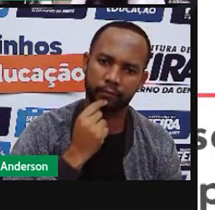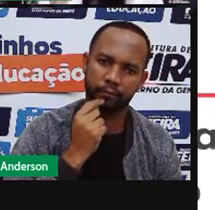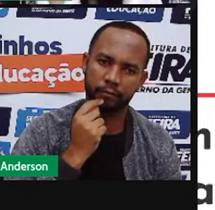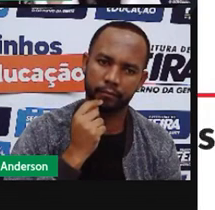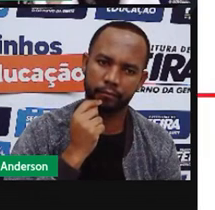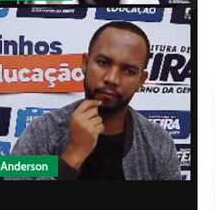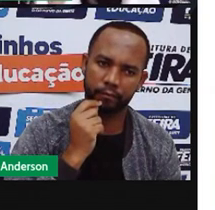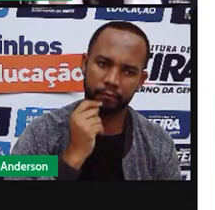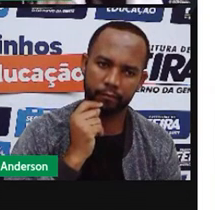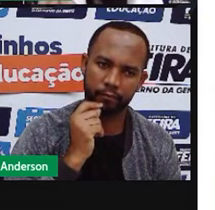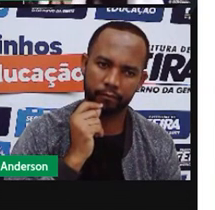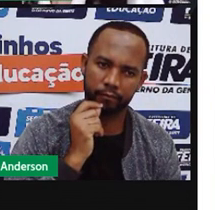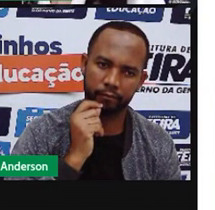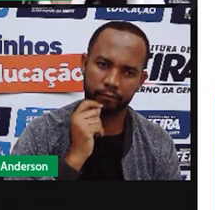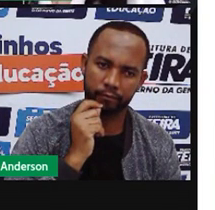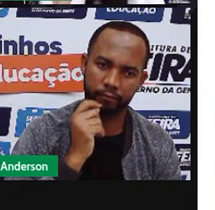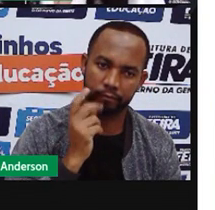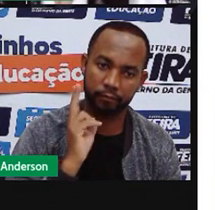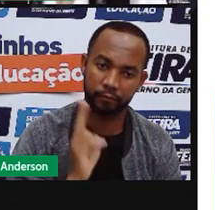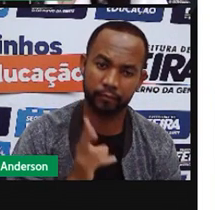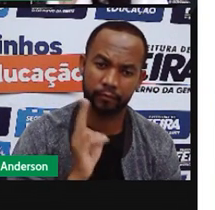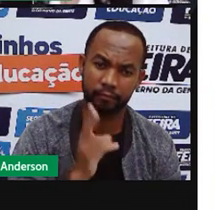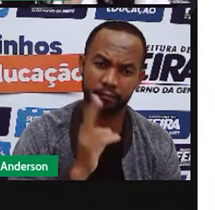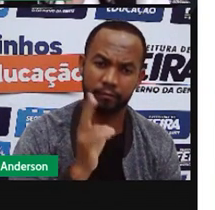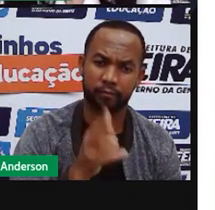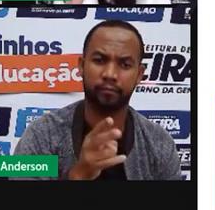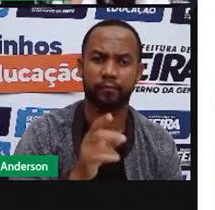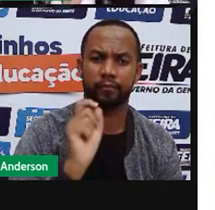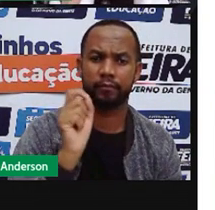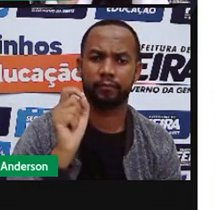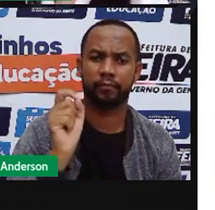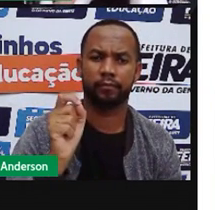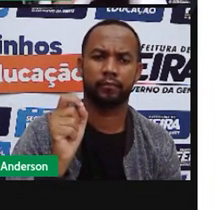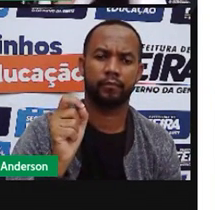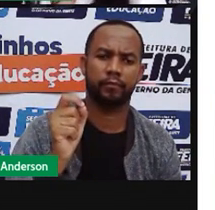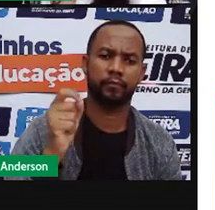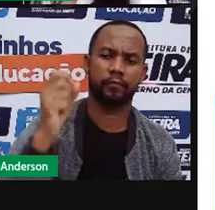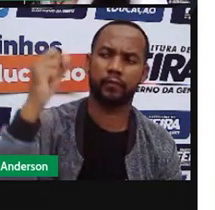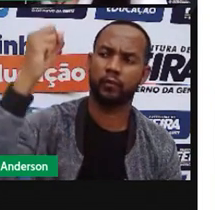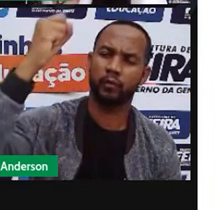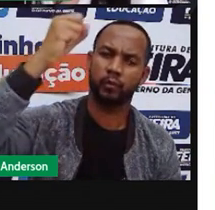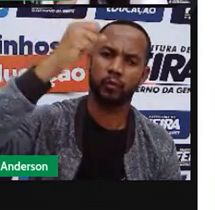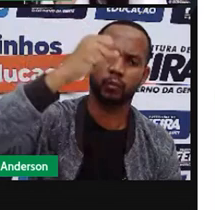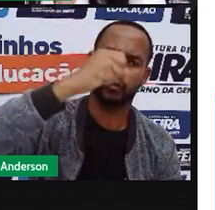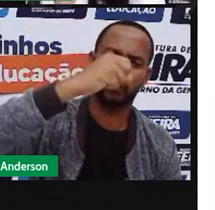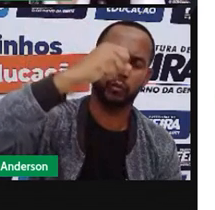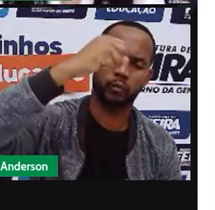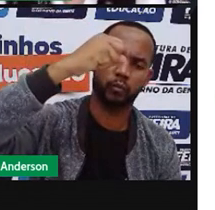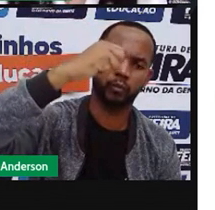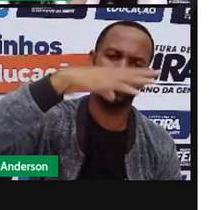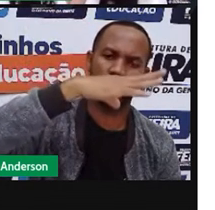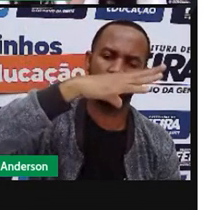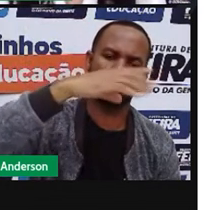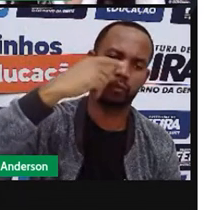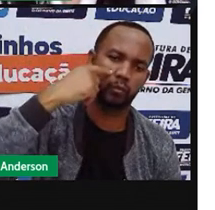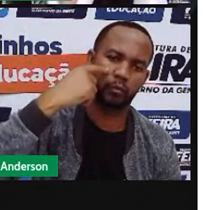A sombra sempre estará do lado oposto da luz.